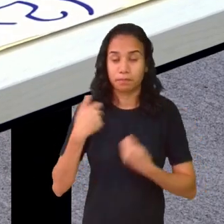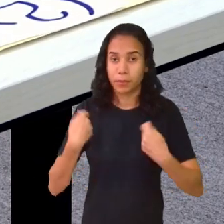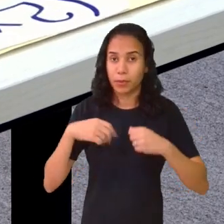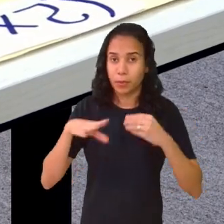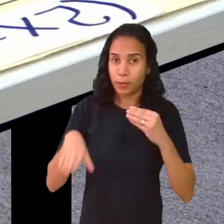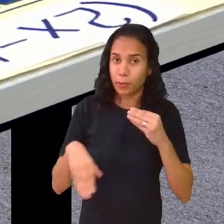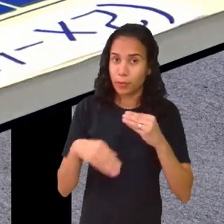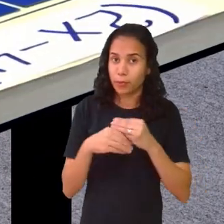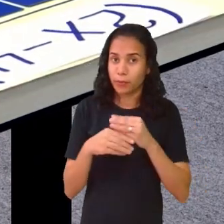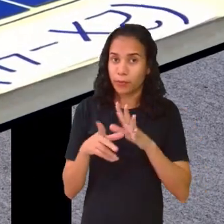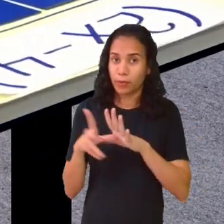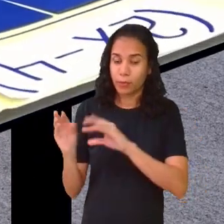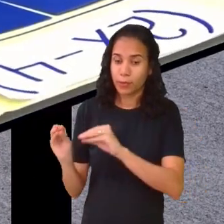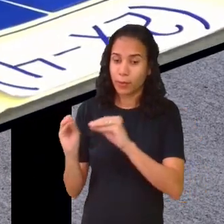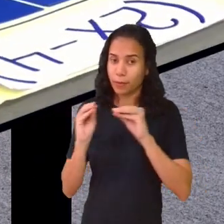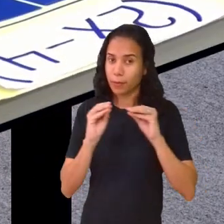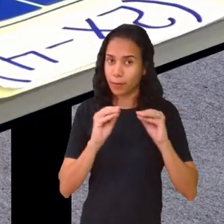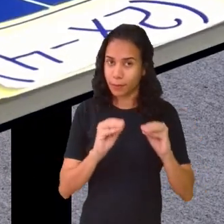para cá.